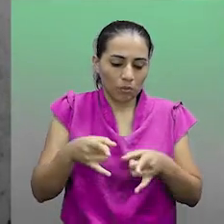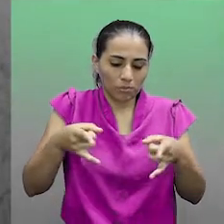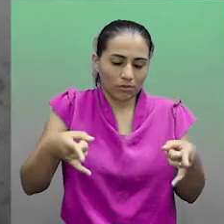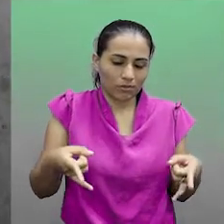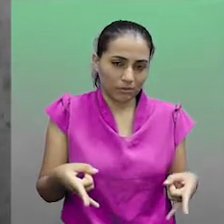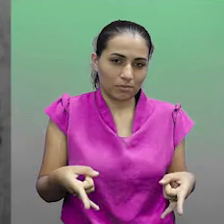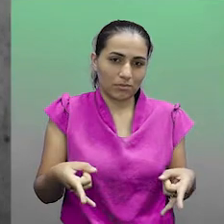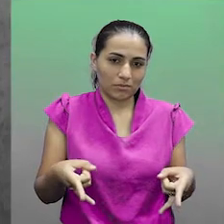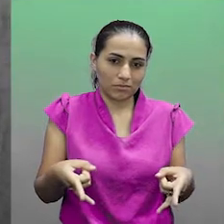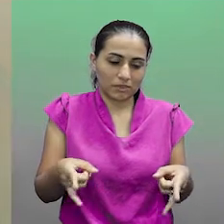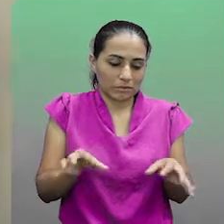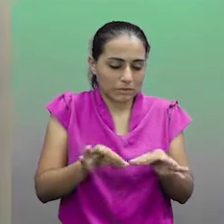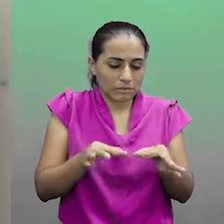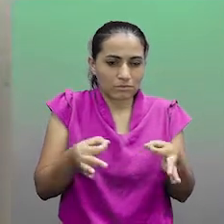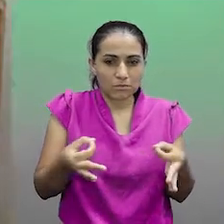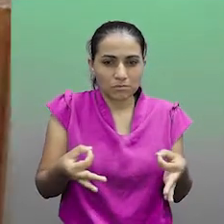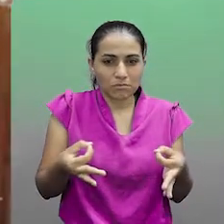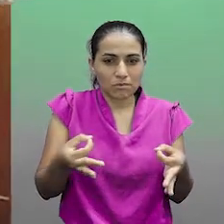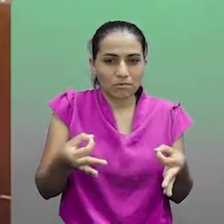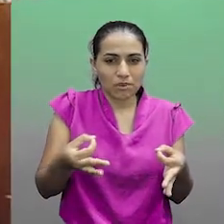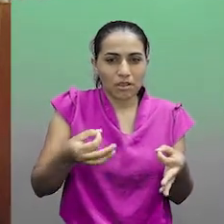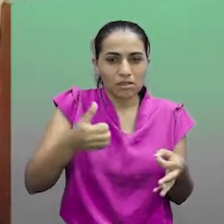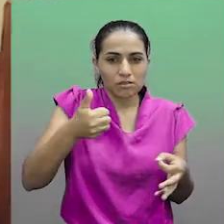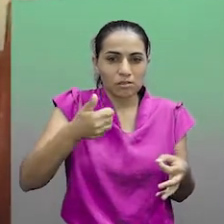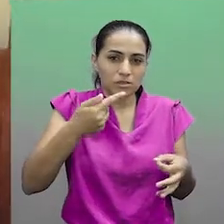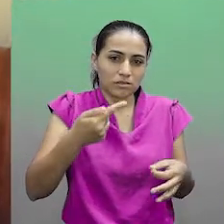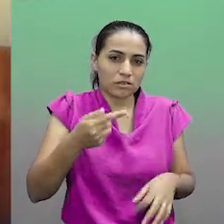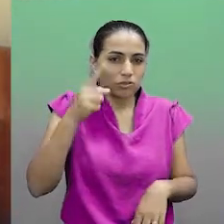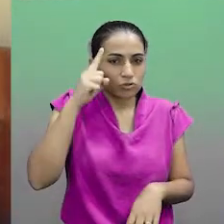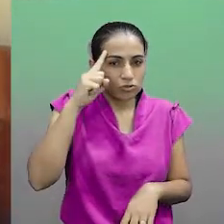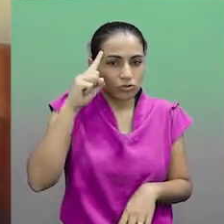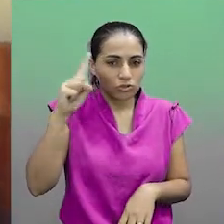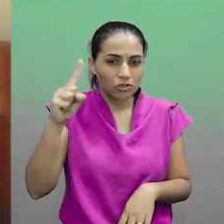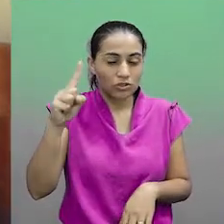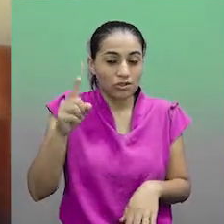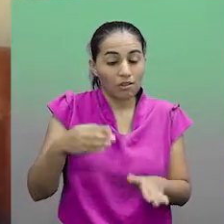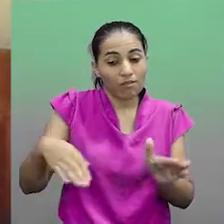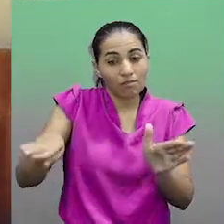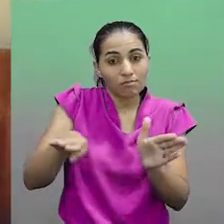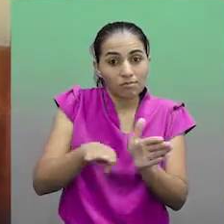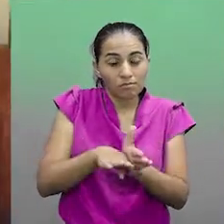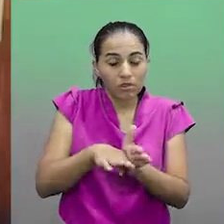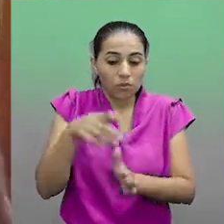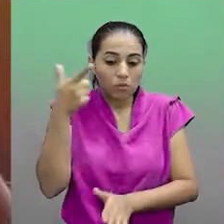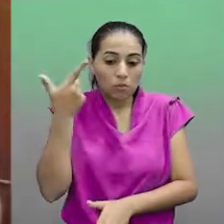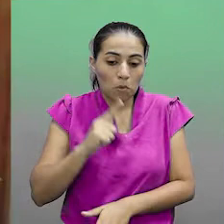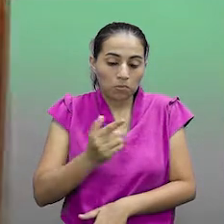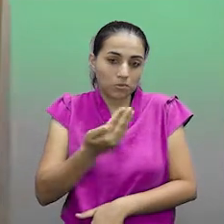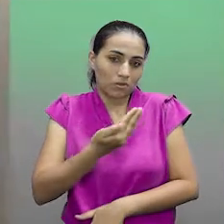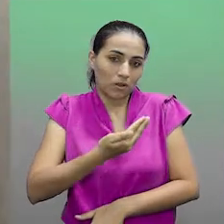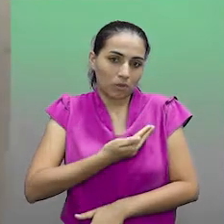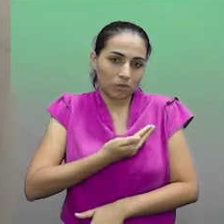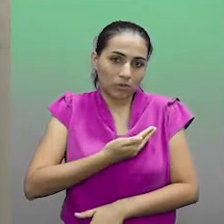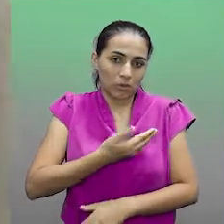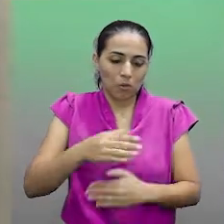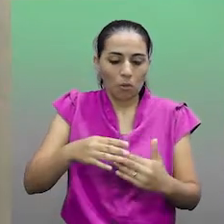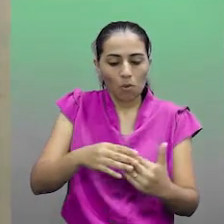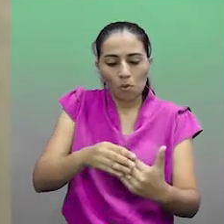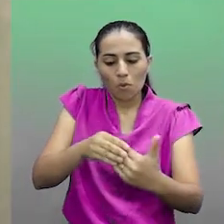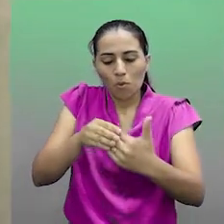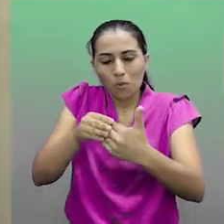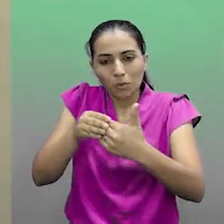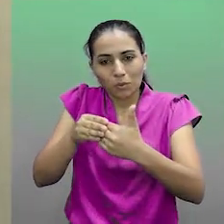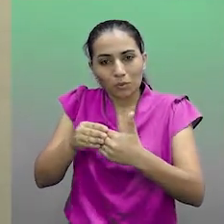uma caminha, 17 dias até conseguir a mão de um amigo, uma mão